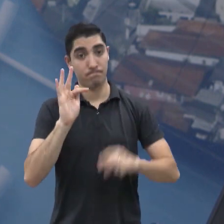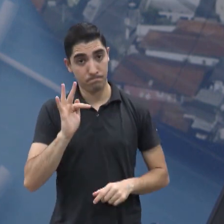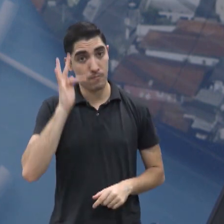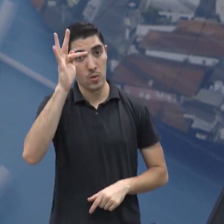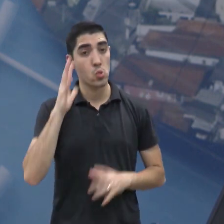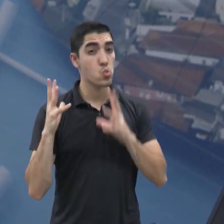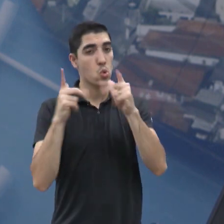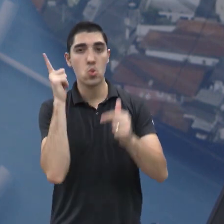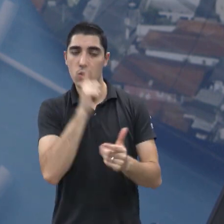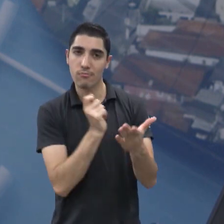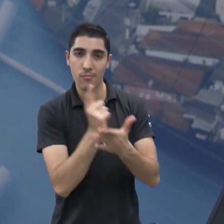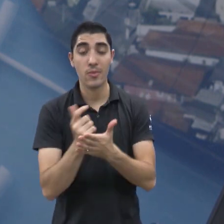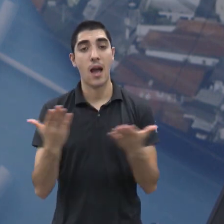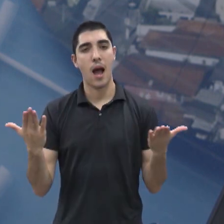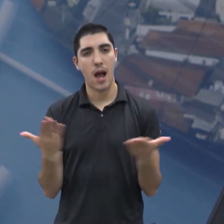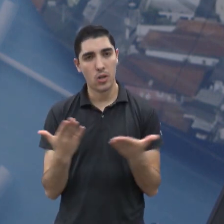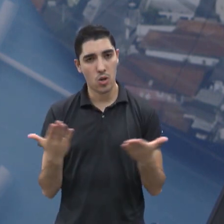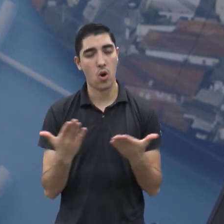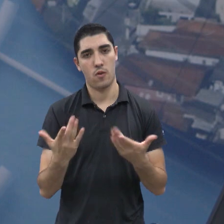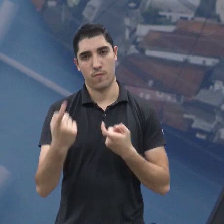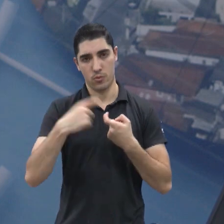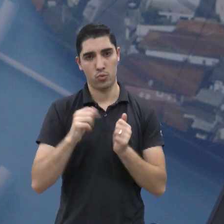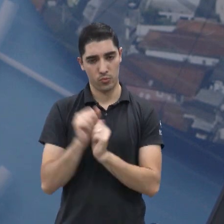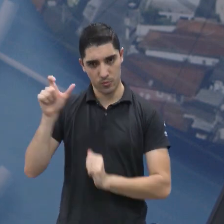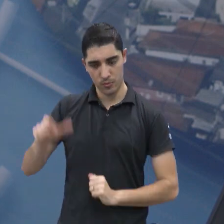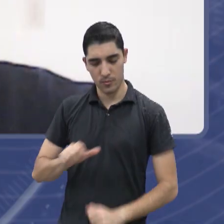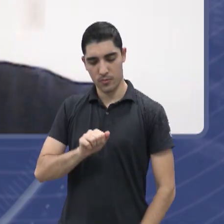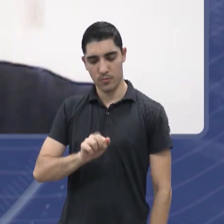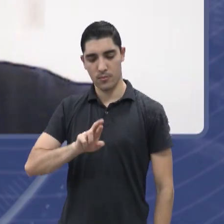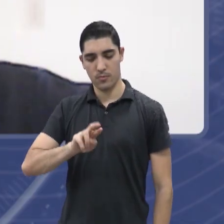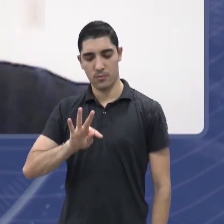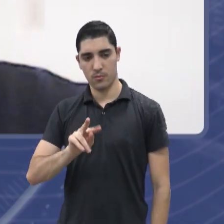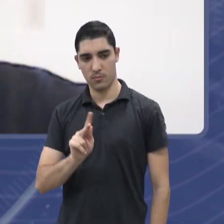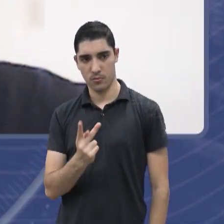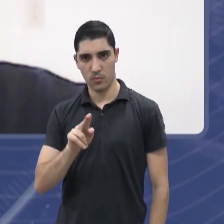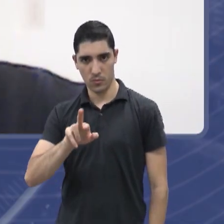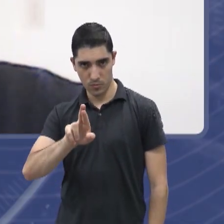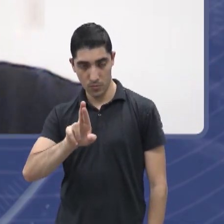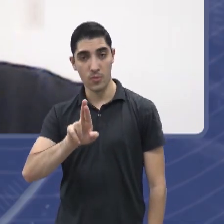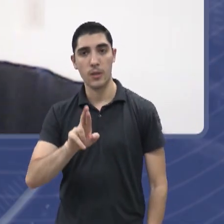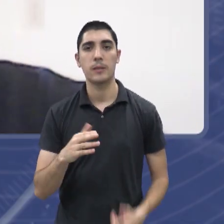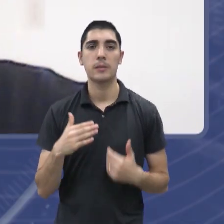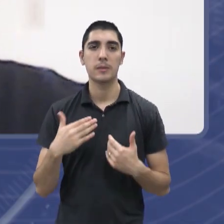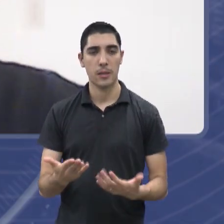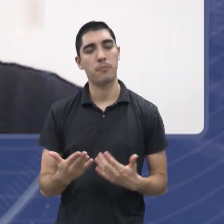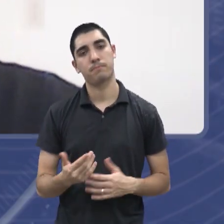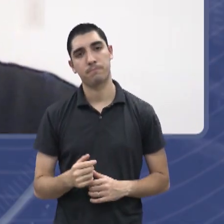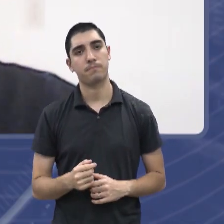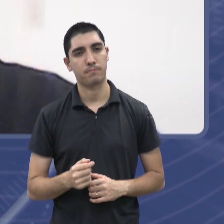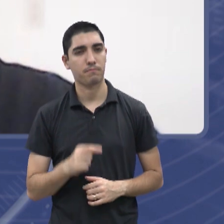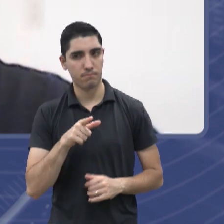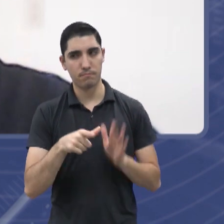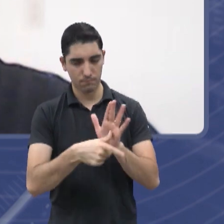mundo, de fato. Quero voltar com o Arthur. Arthur, a gente está falando, aqui, a gente viu esse VT